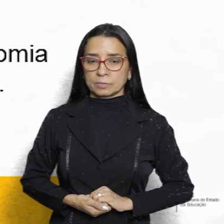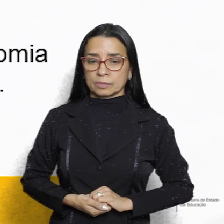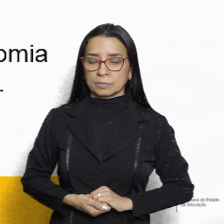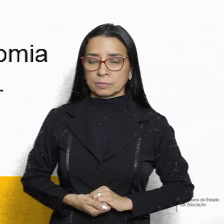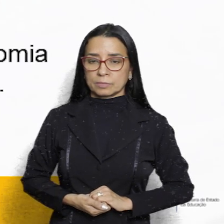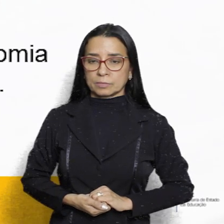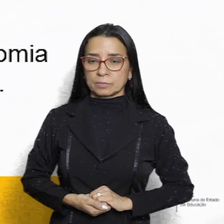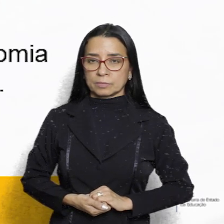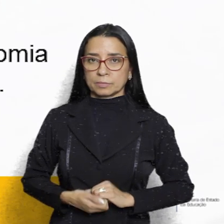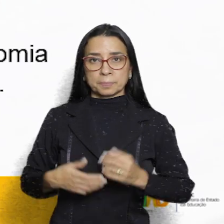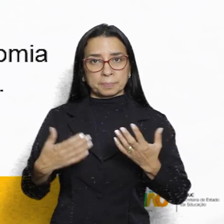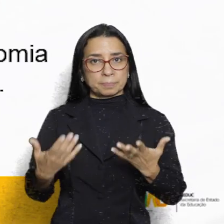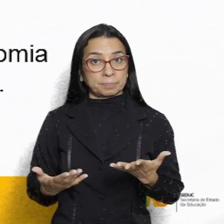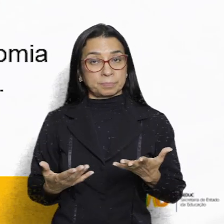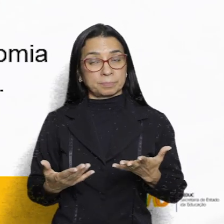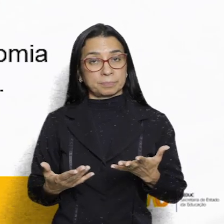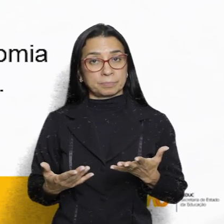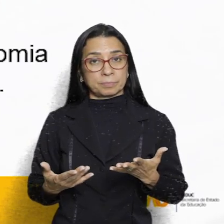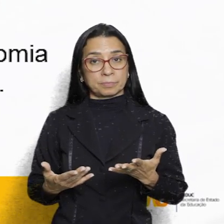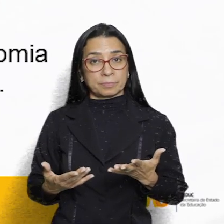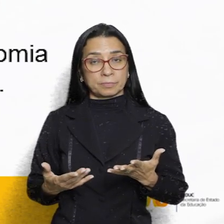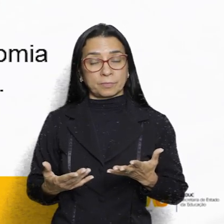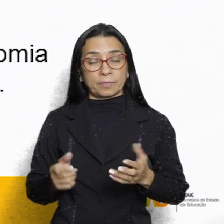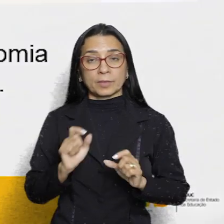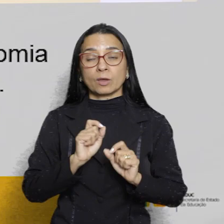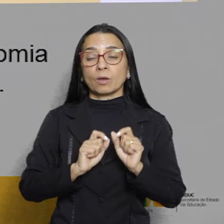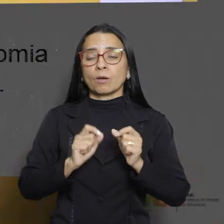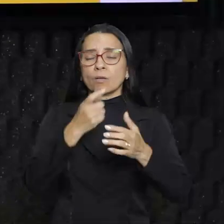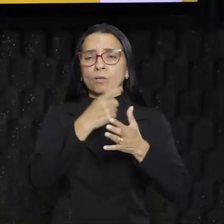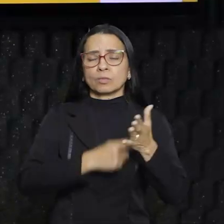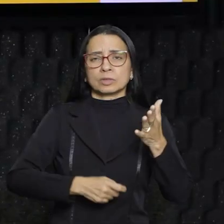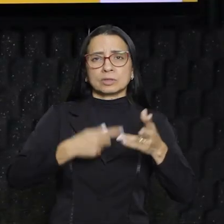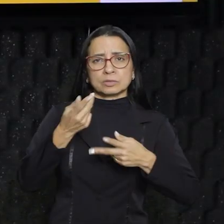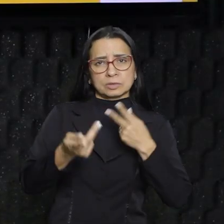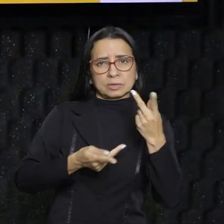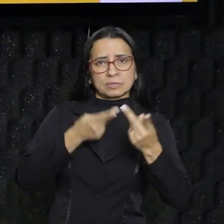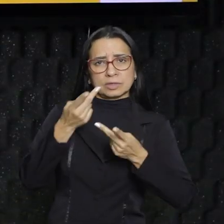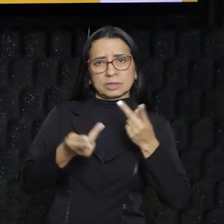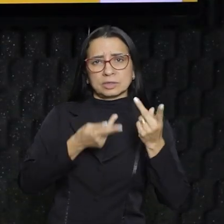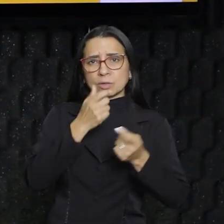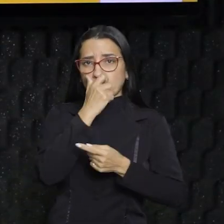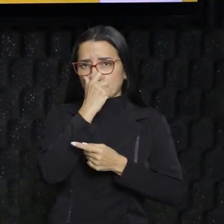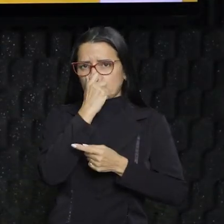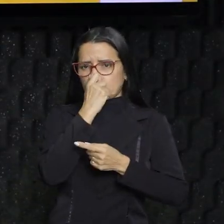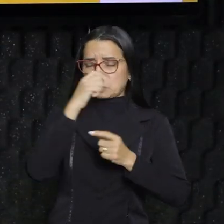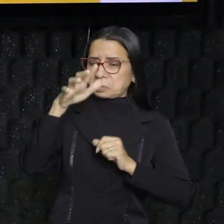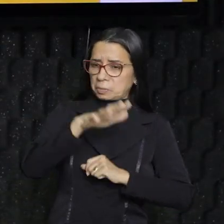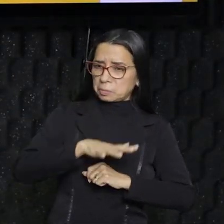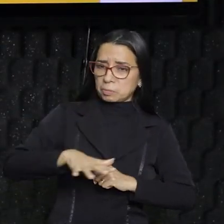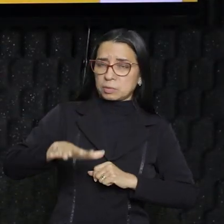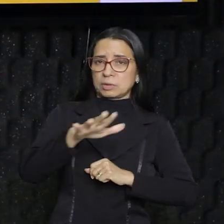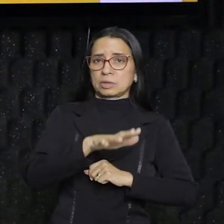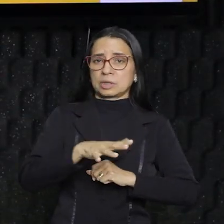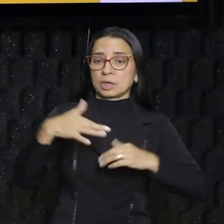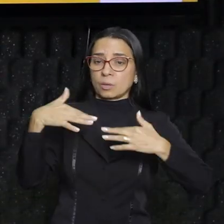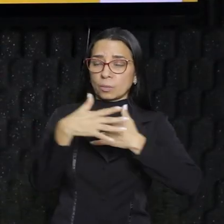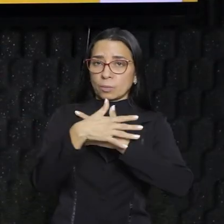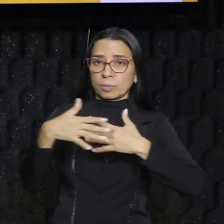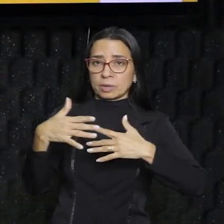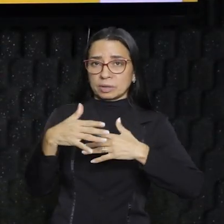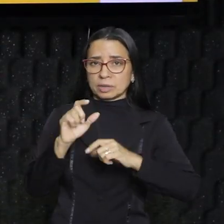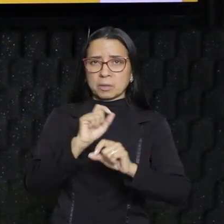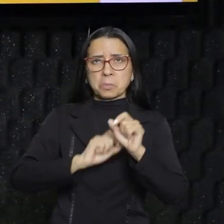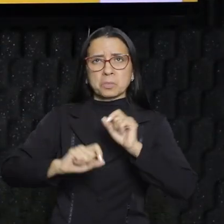pública urbana. Meus queridos, o texto está falando sobre a macrocefalia urbana, que em termos muito